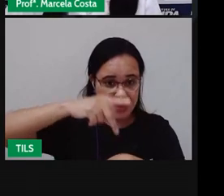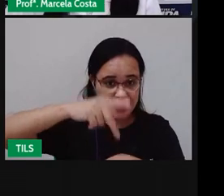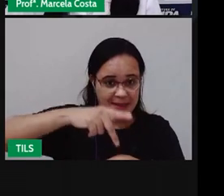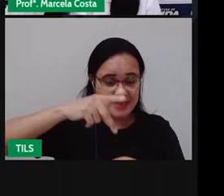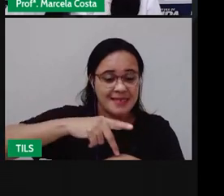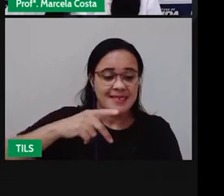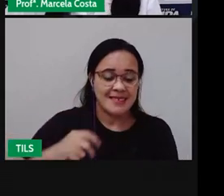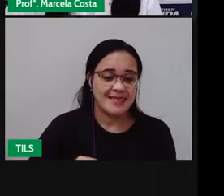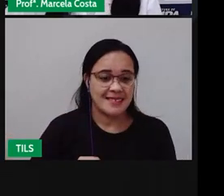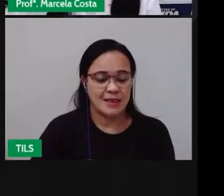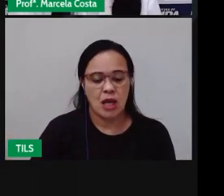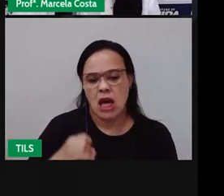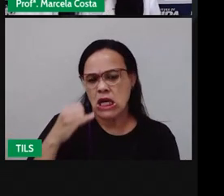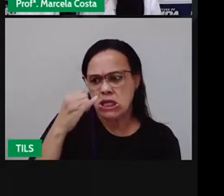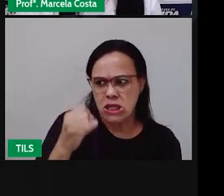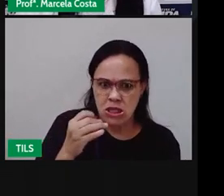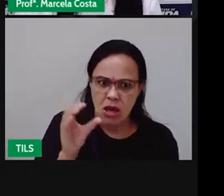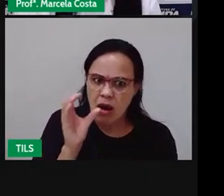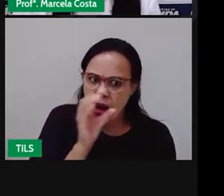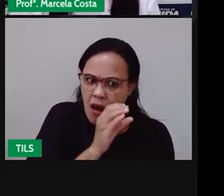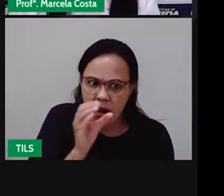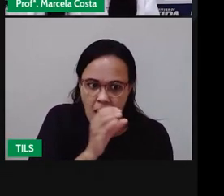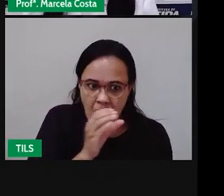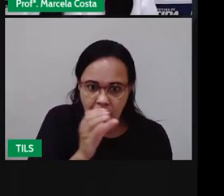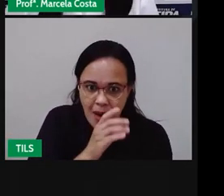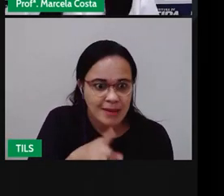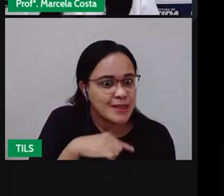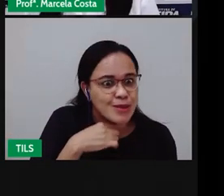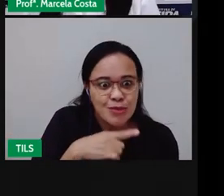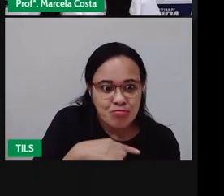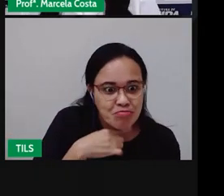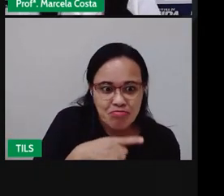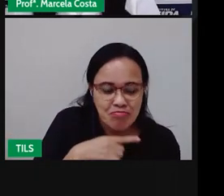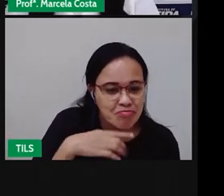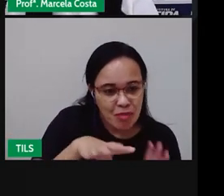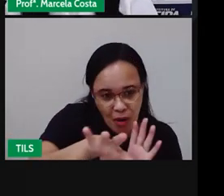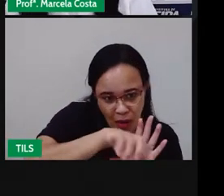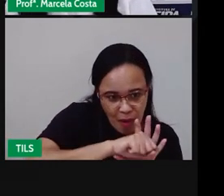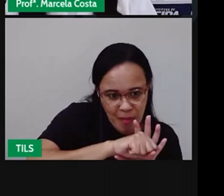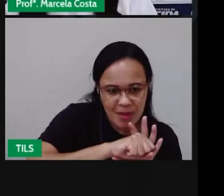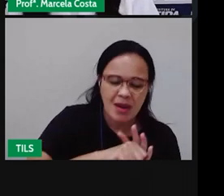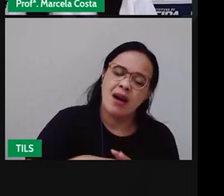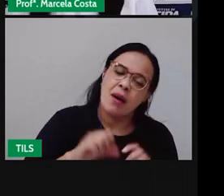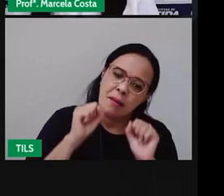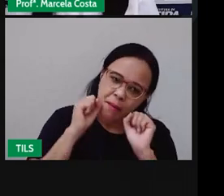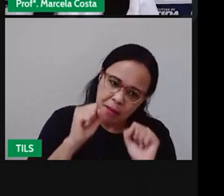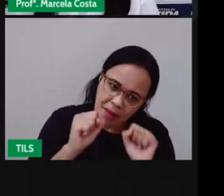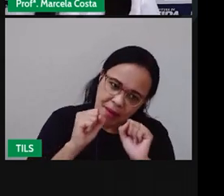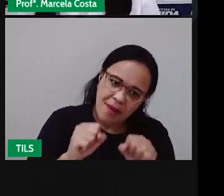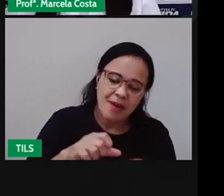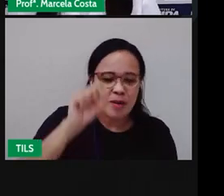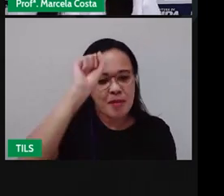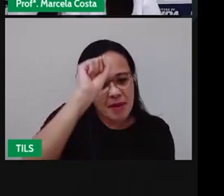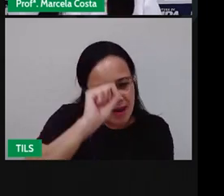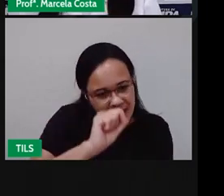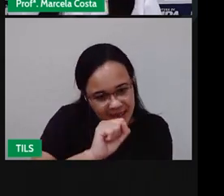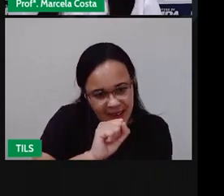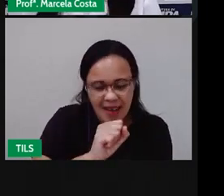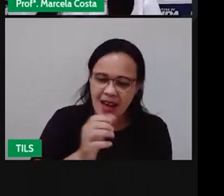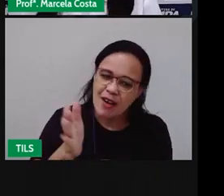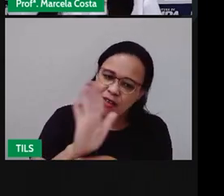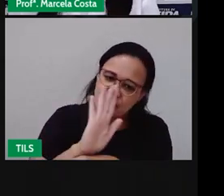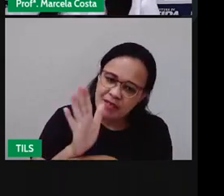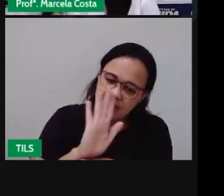Se foi rápido Crianças E você não conseguiu Acompanhar Não se preocupe Você pode Pausar o vídeo Nesse